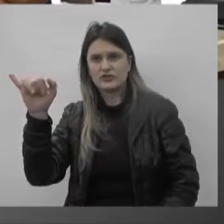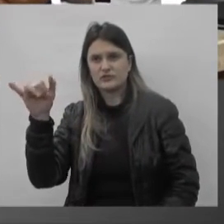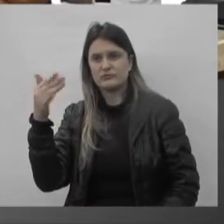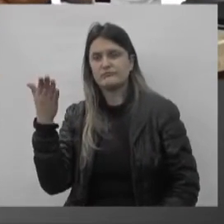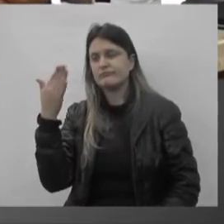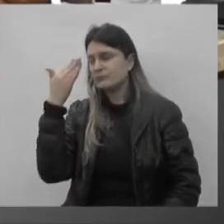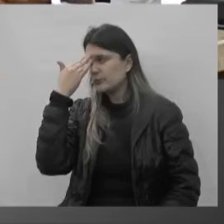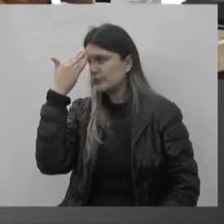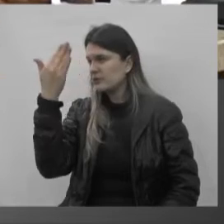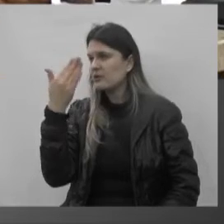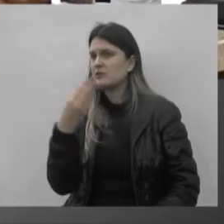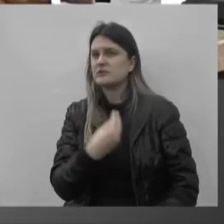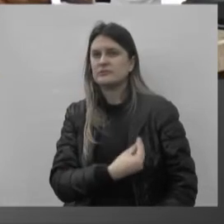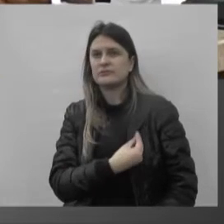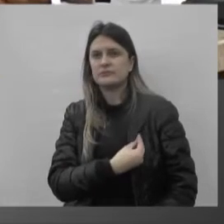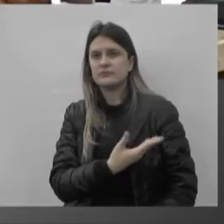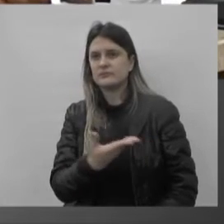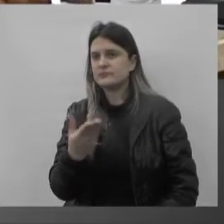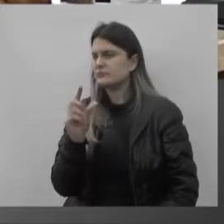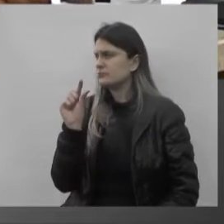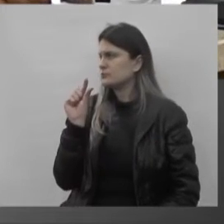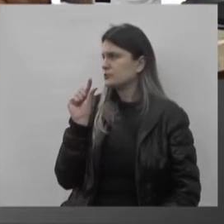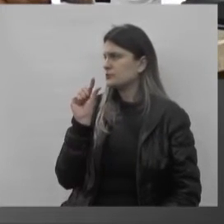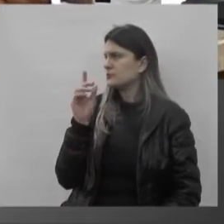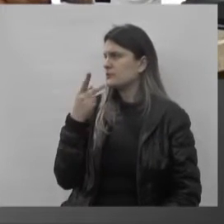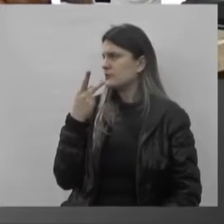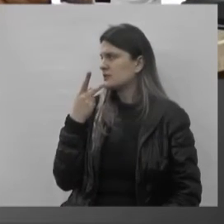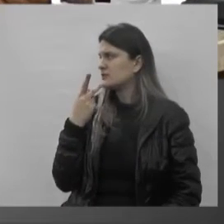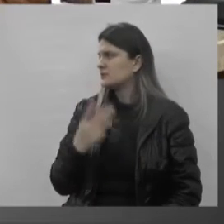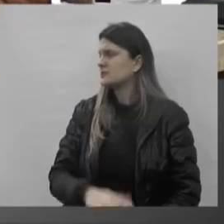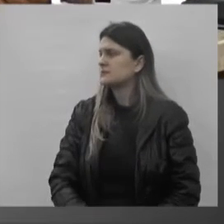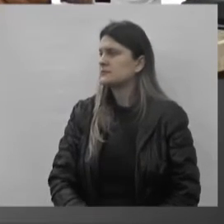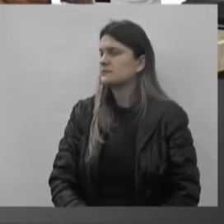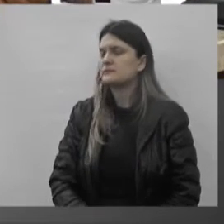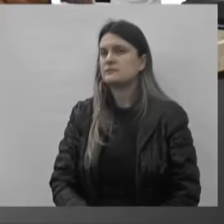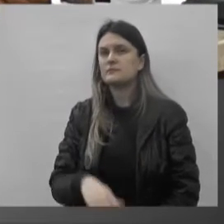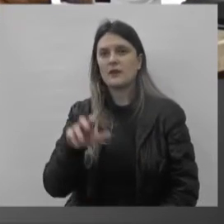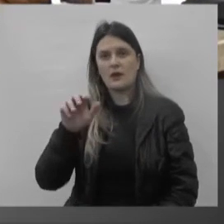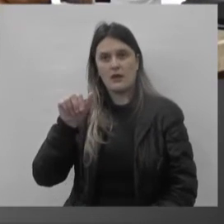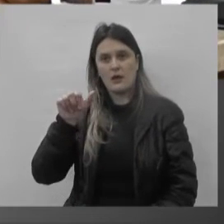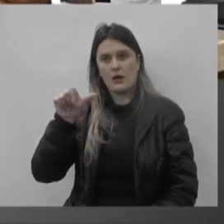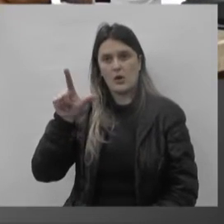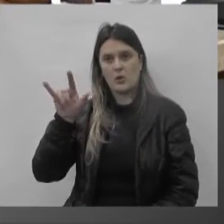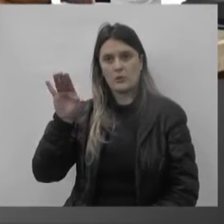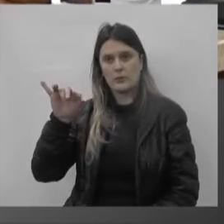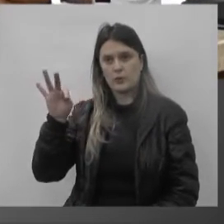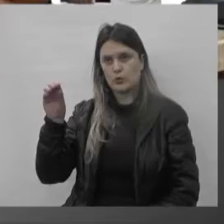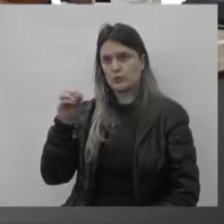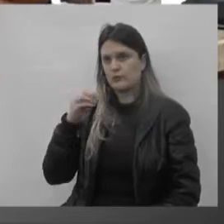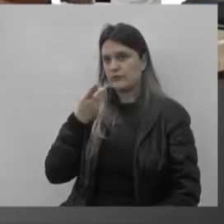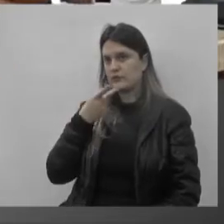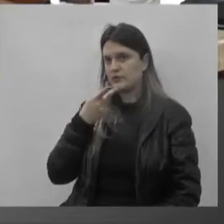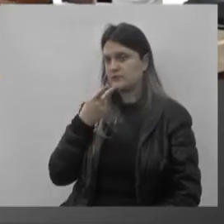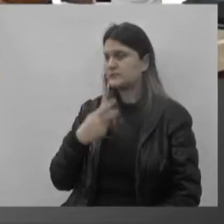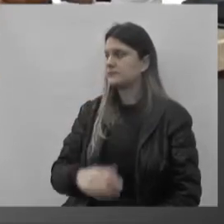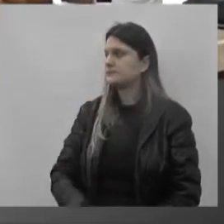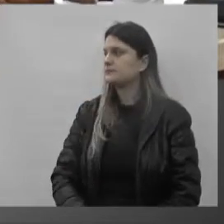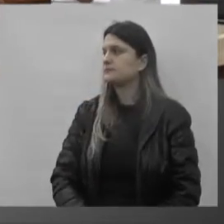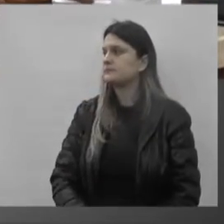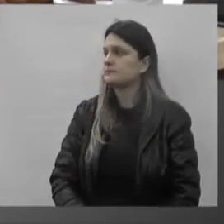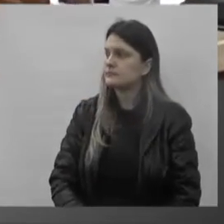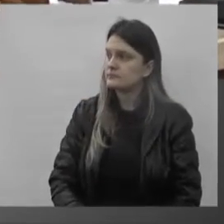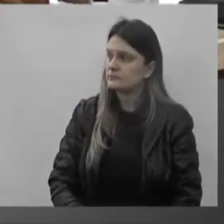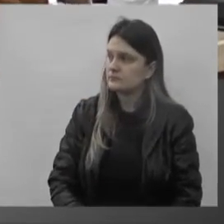tubulação entupida. Eu já entrei em contato com o Salvat e peço, eu estou reforçando aqui para ele dar uma olhada, presidente. É isso,